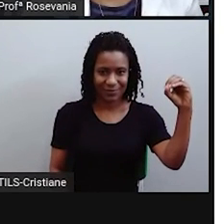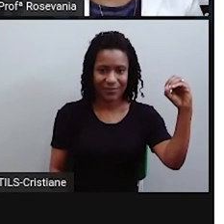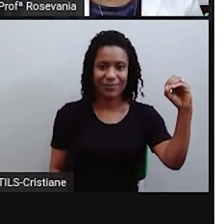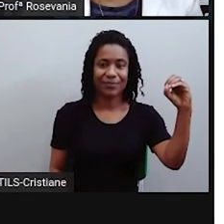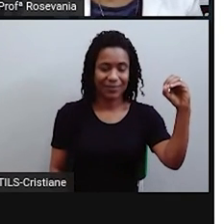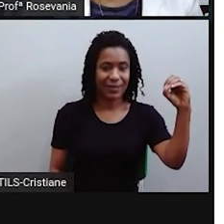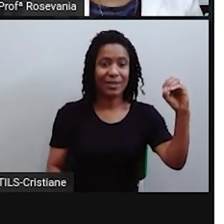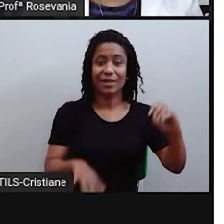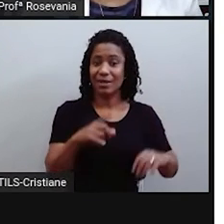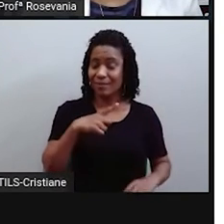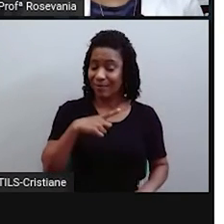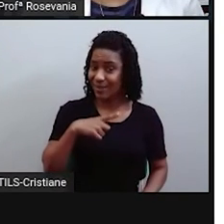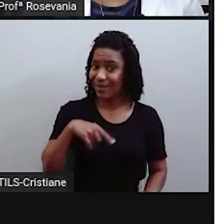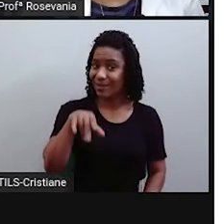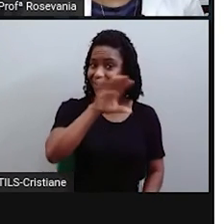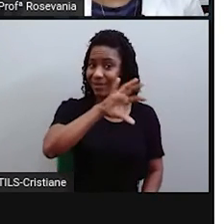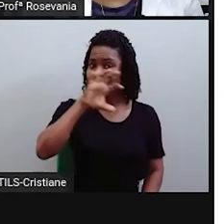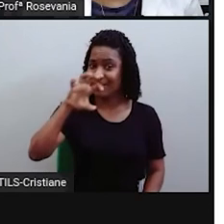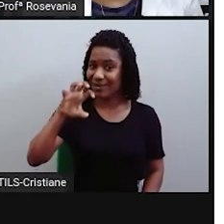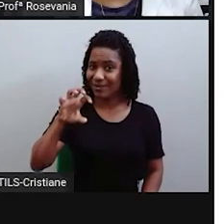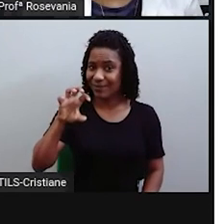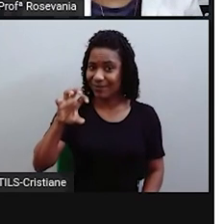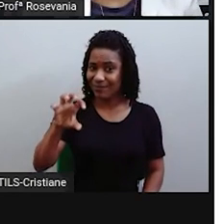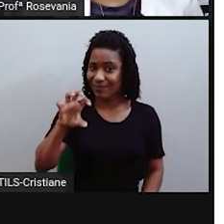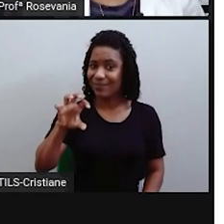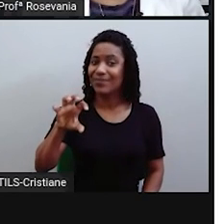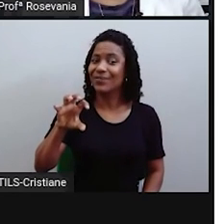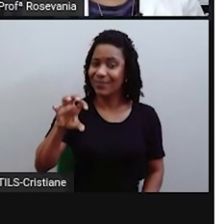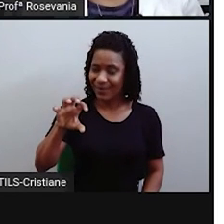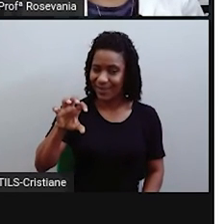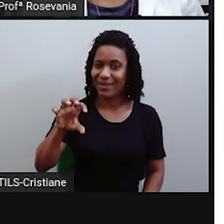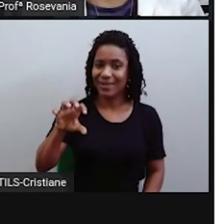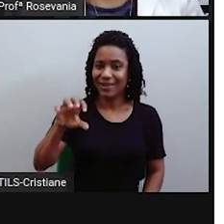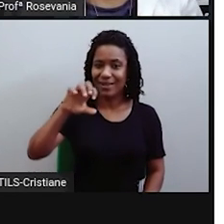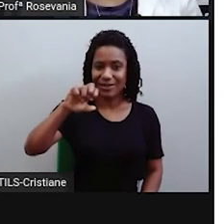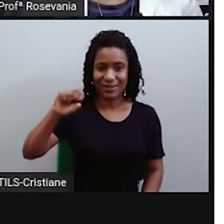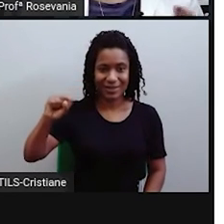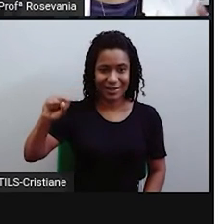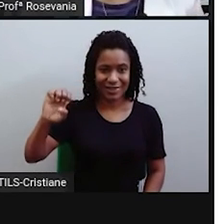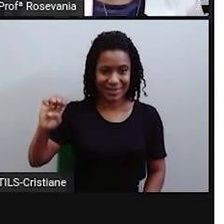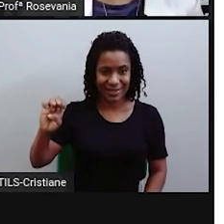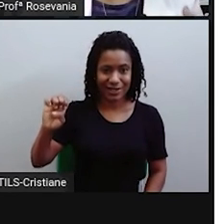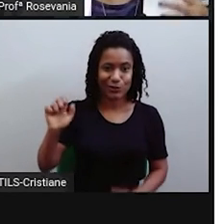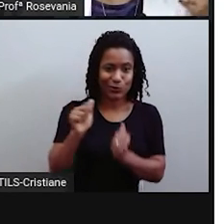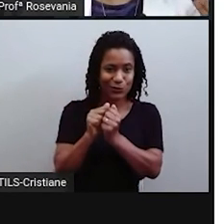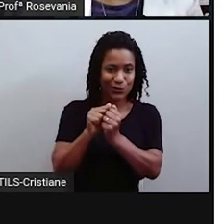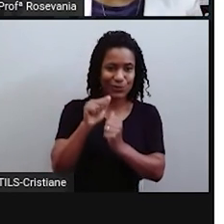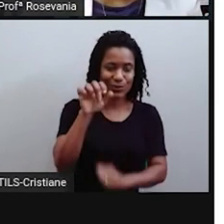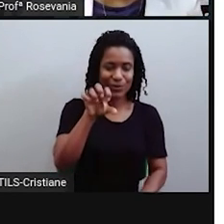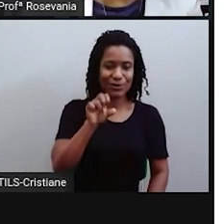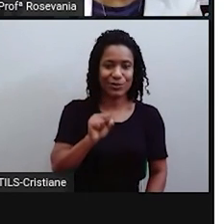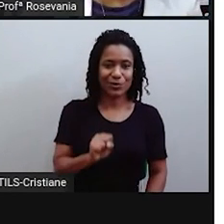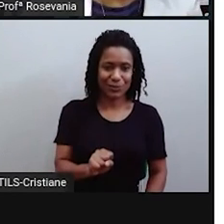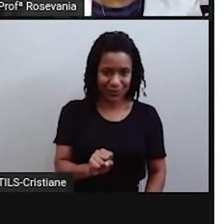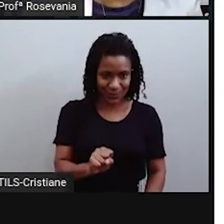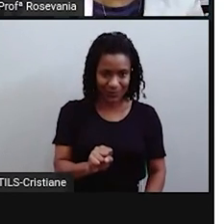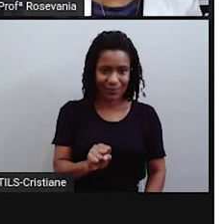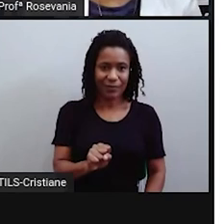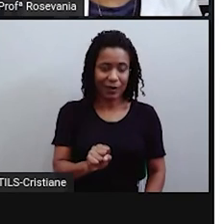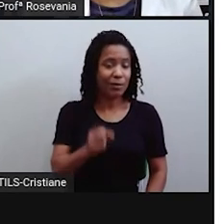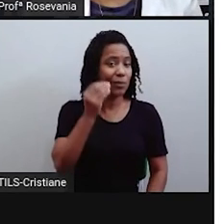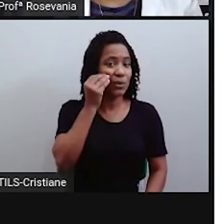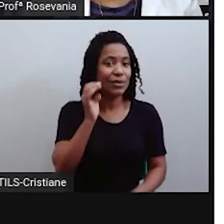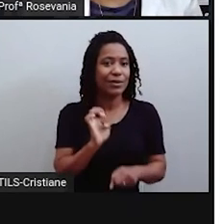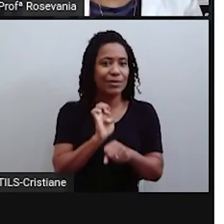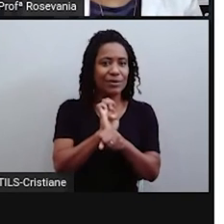Concentrada, que aí pegou a região Sudeste junto com a região Sul, que são os estados mais desenvolvidos, né,